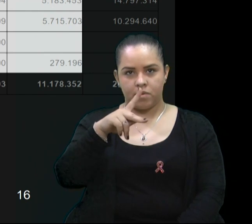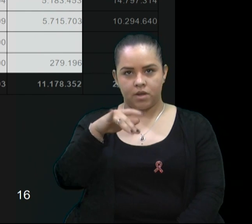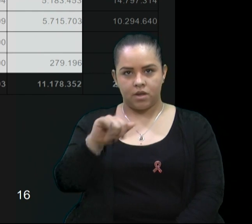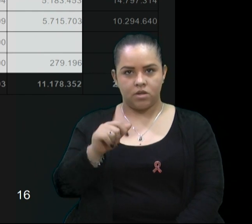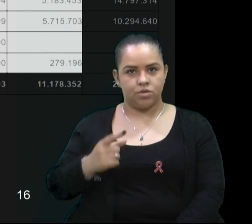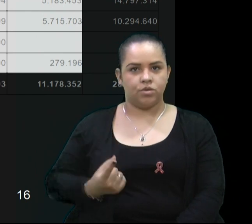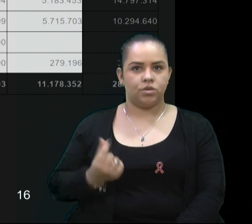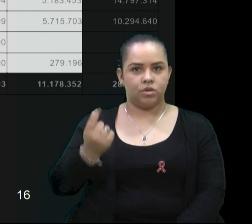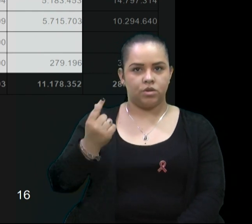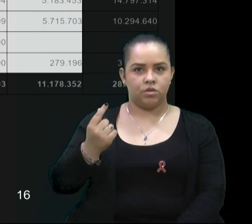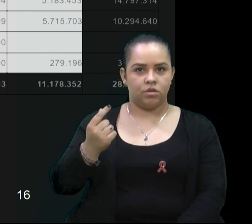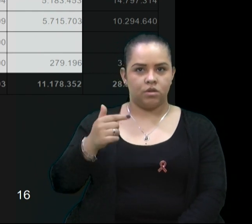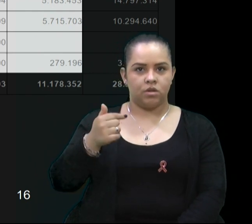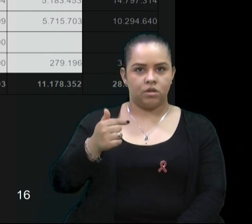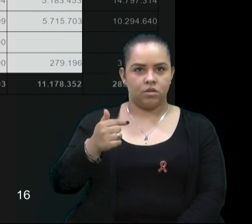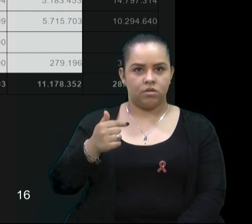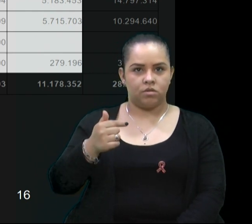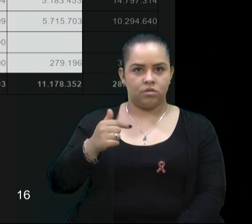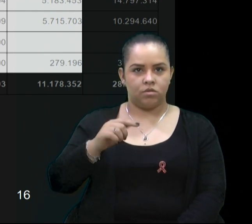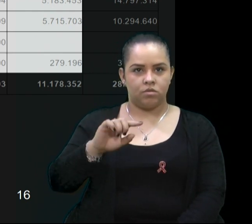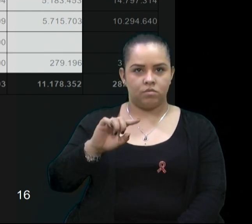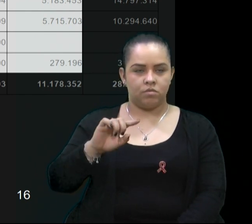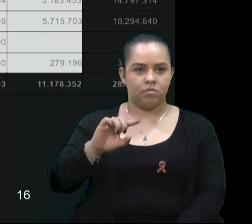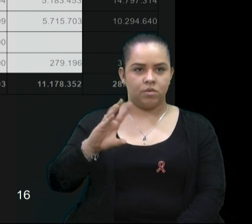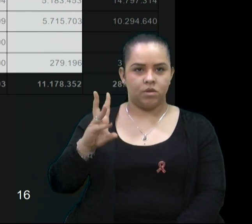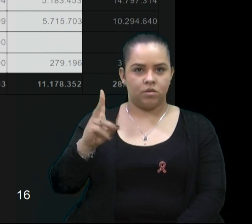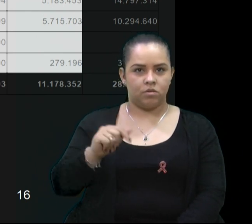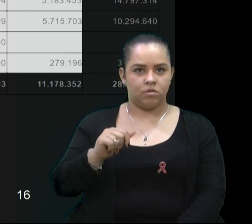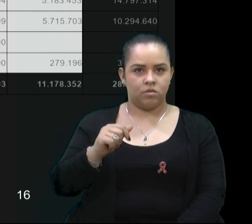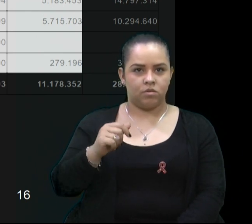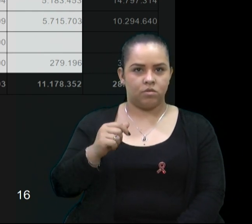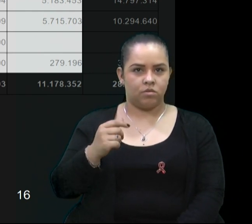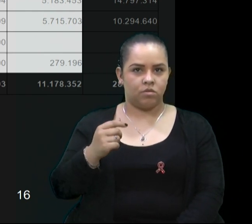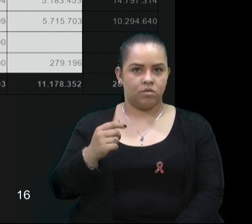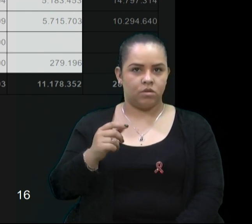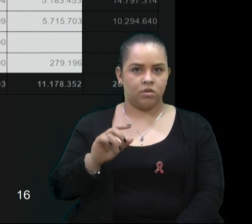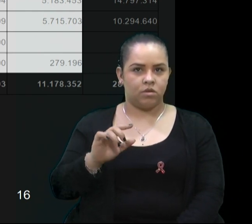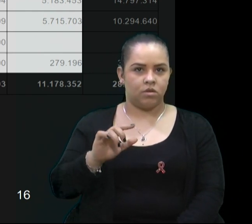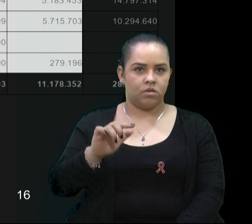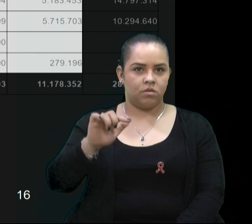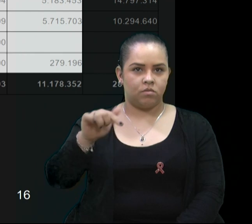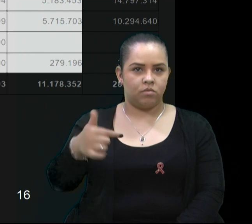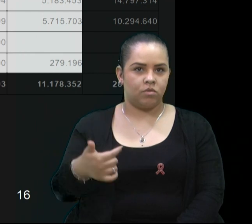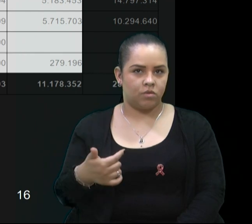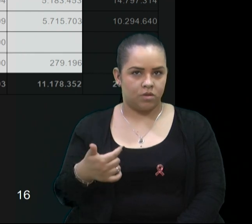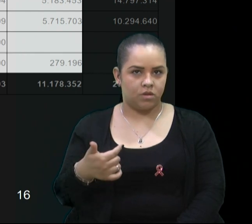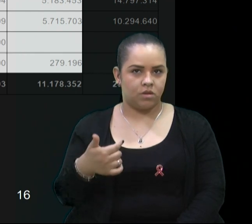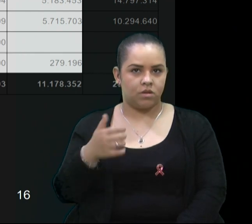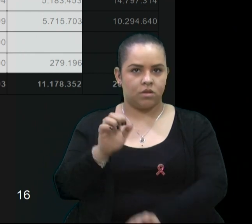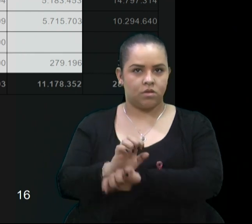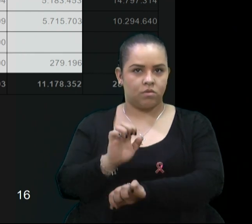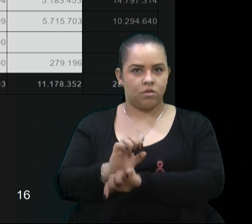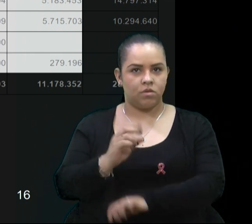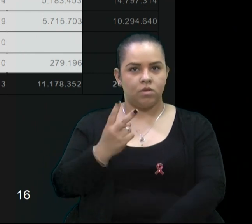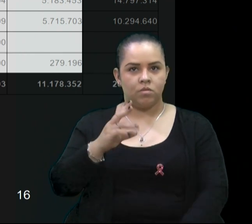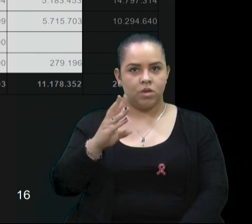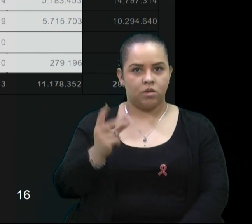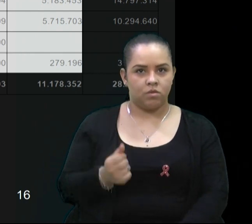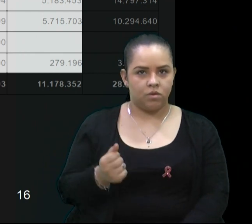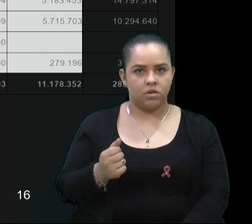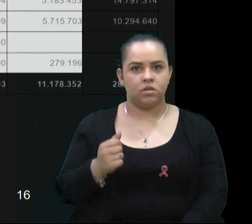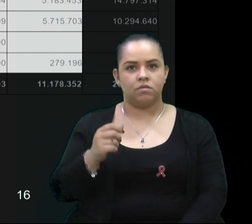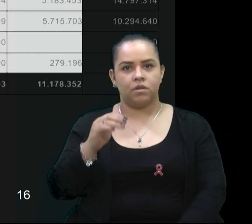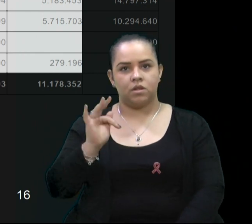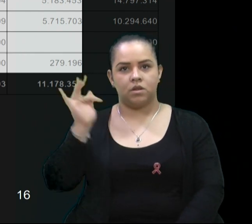município, R 7.144.000,00, do Estado, R 2.168.000,00, Federal, R 583.000 totalizando, R$ 14